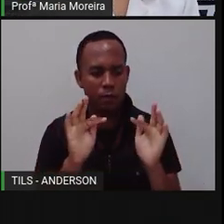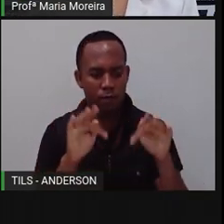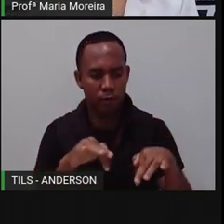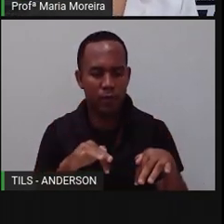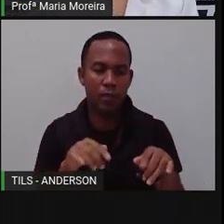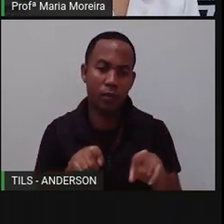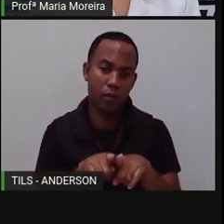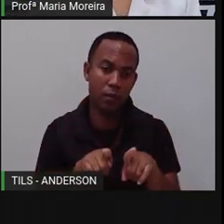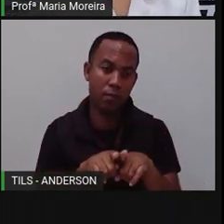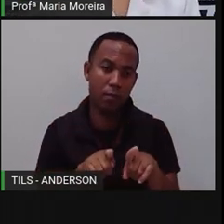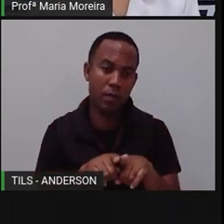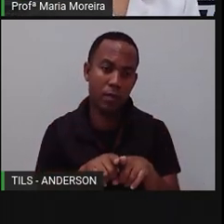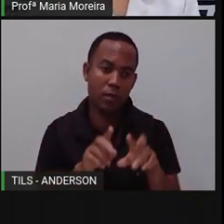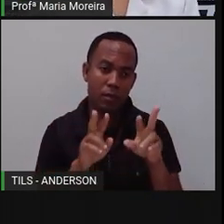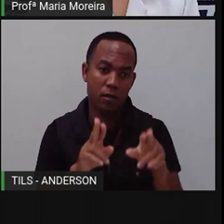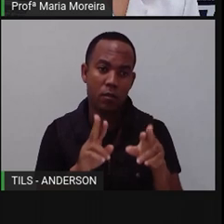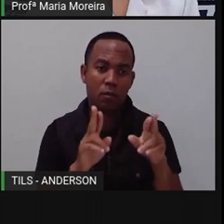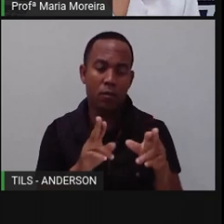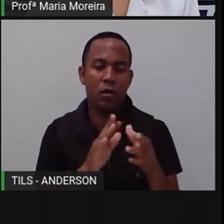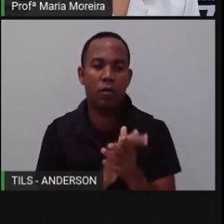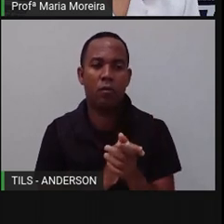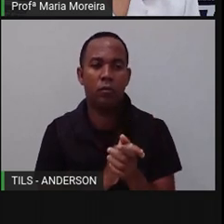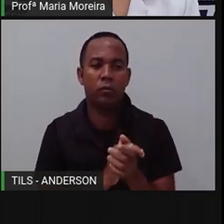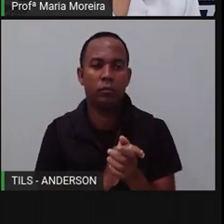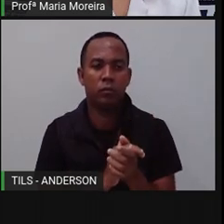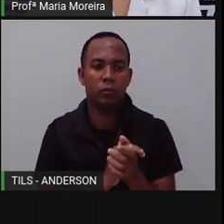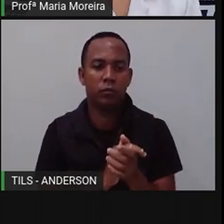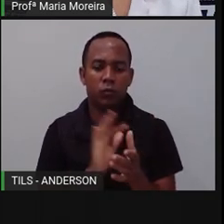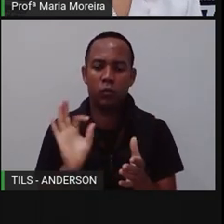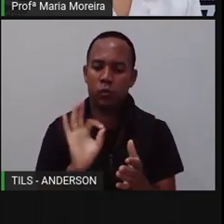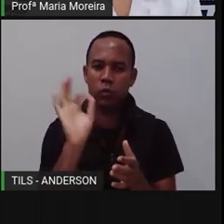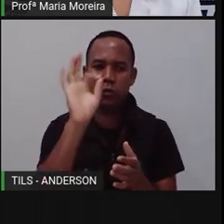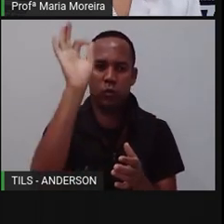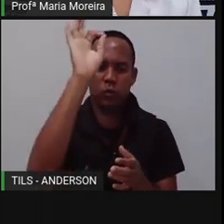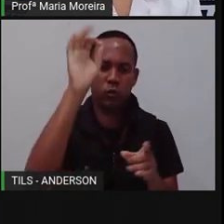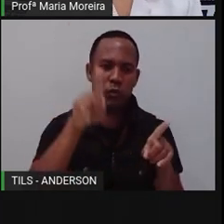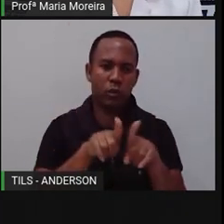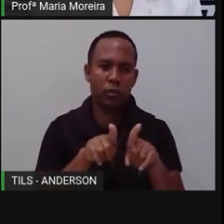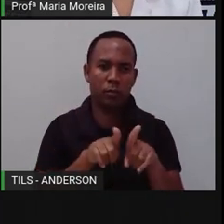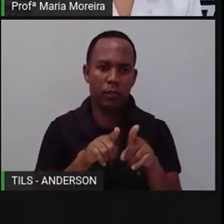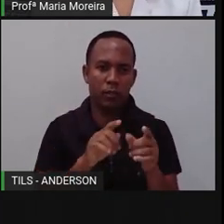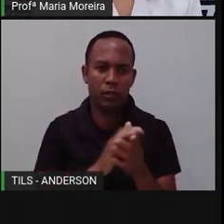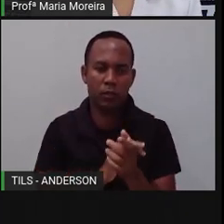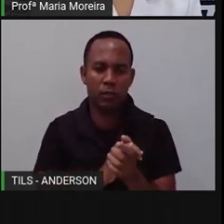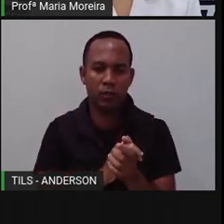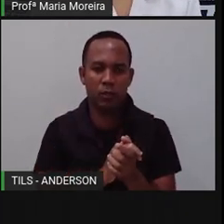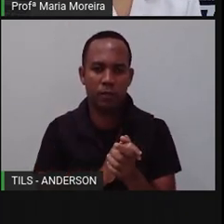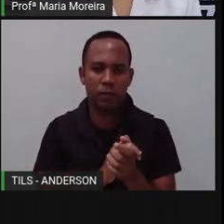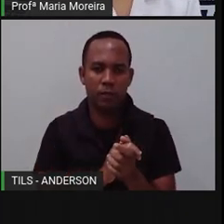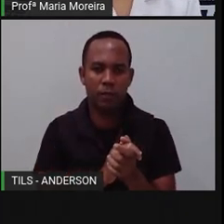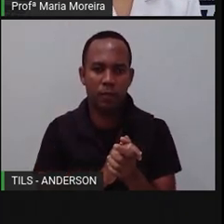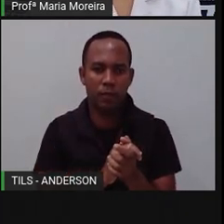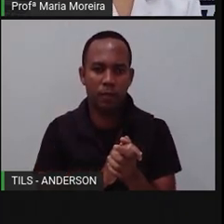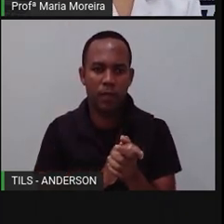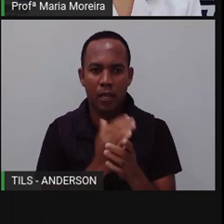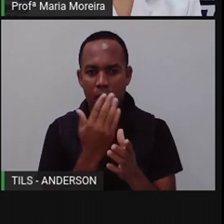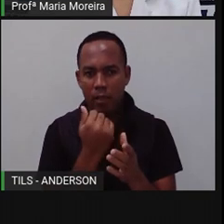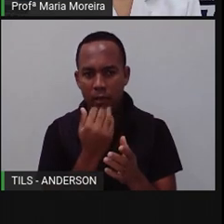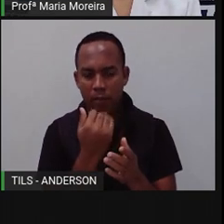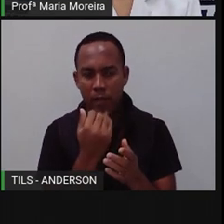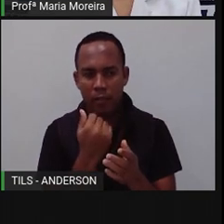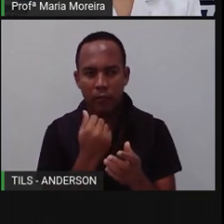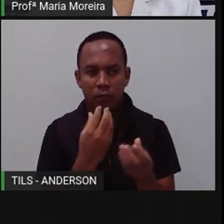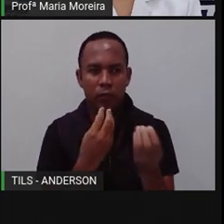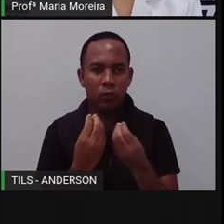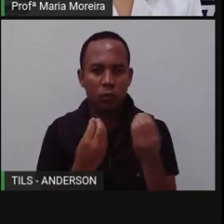pronto. Acontece praticamente a mesma coisa com relação ao mosquito da adenha. E pela inexistência de alimentação nessa fase, pela